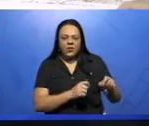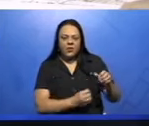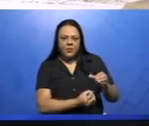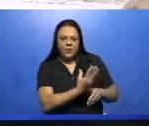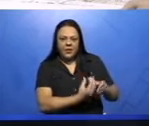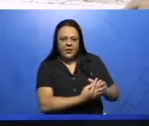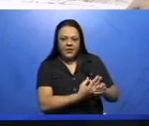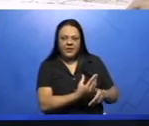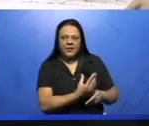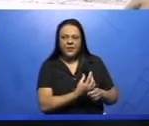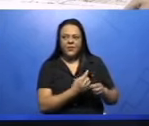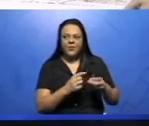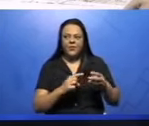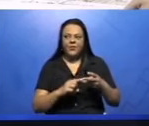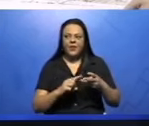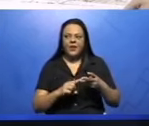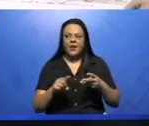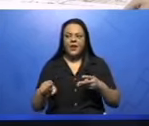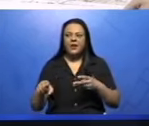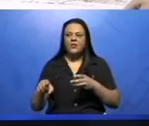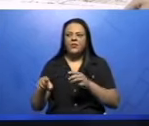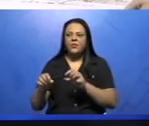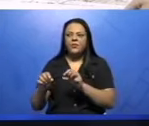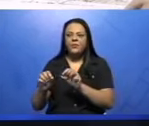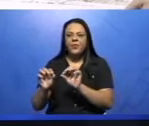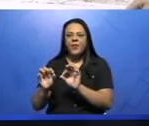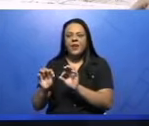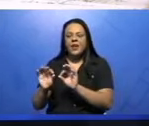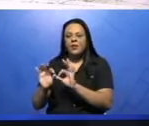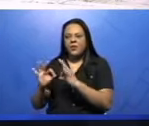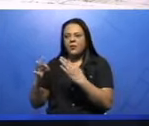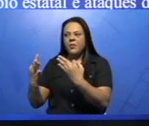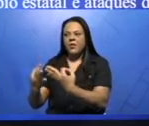a comercial e a que é denominada plantation.